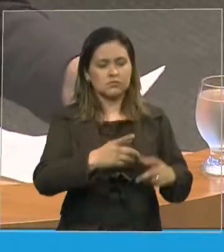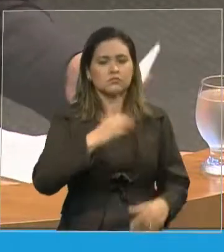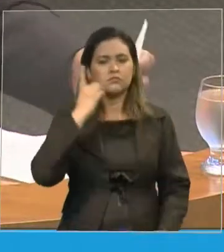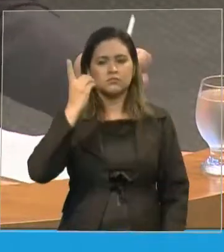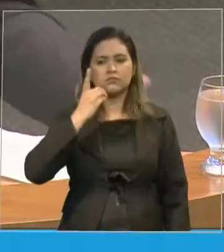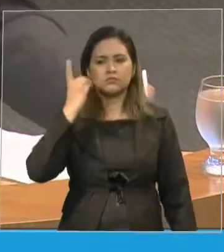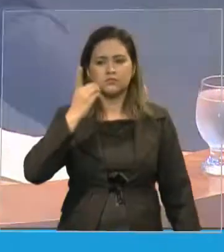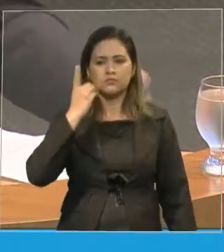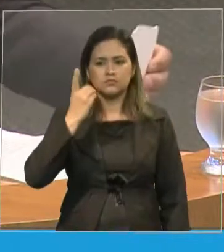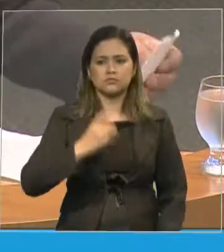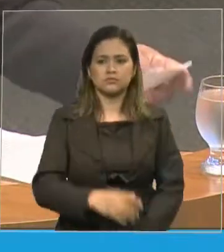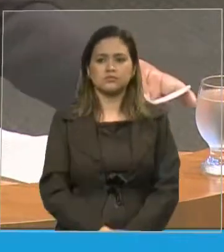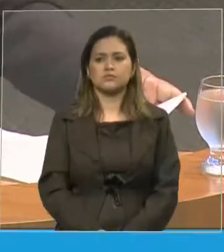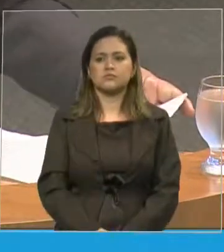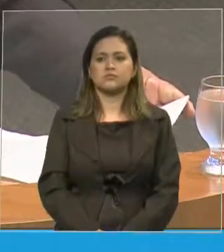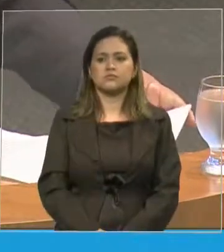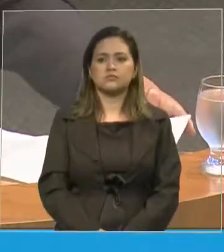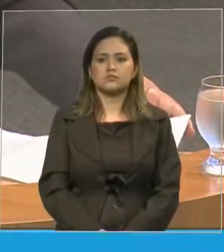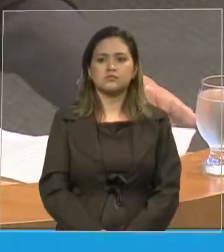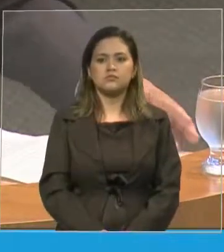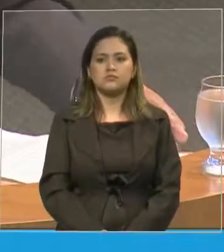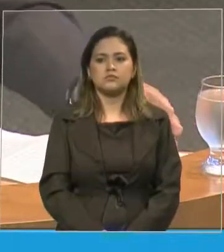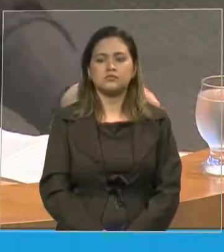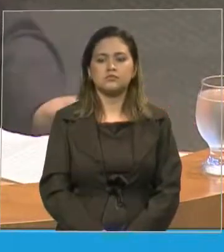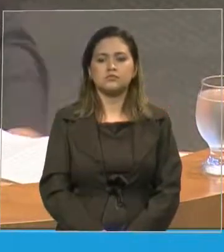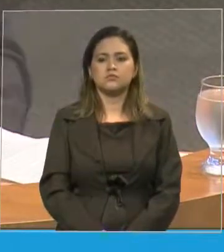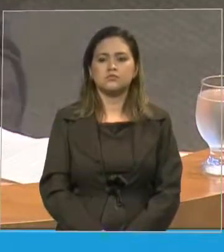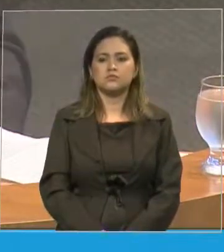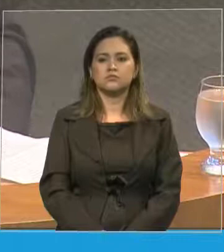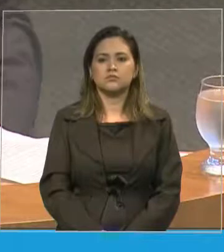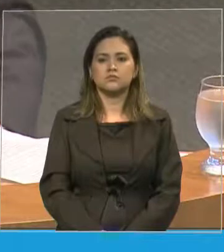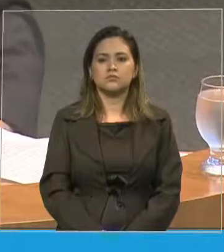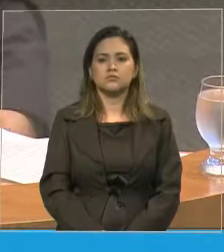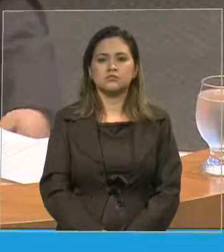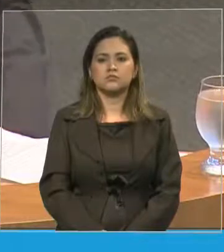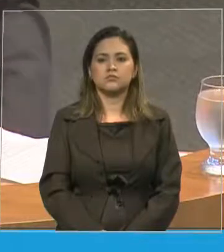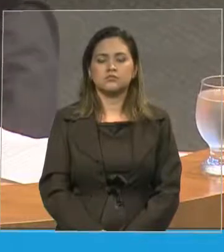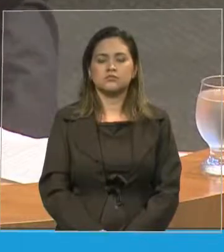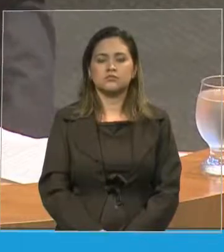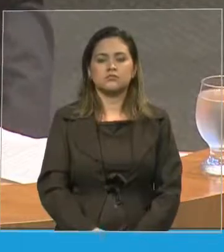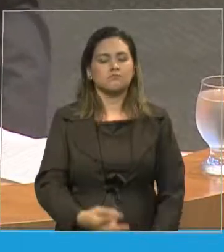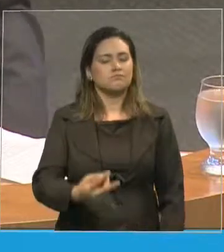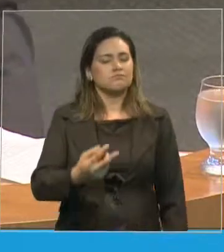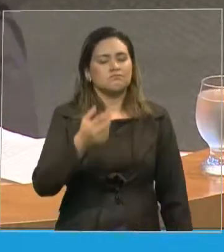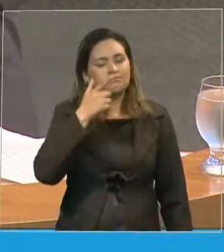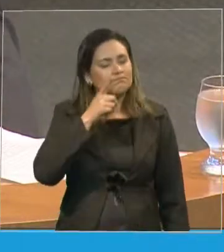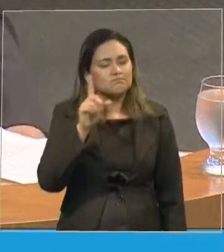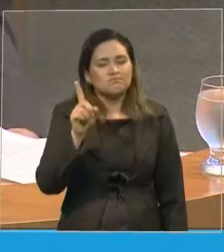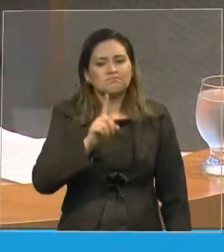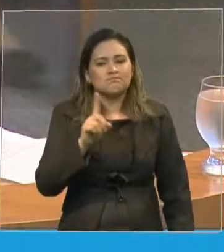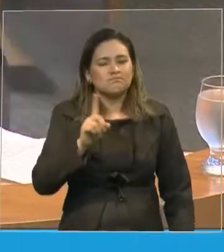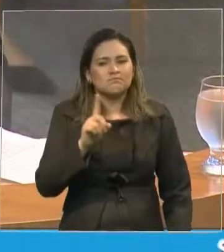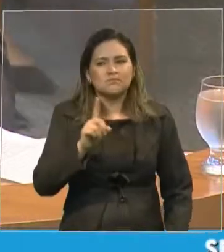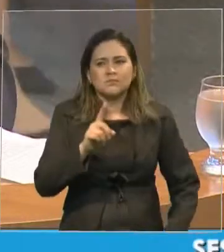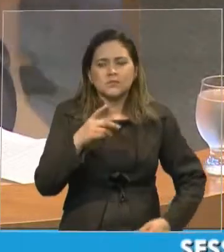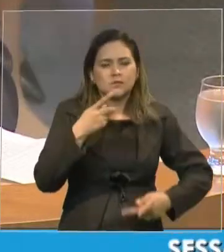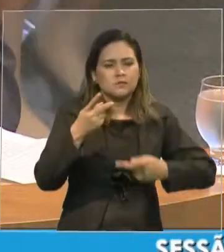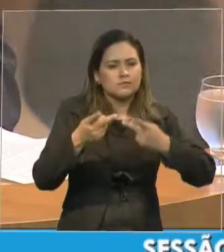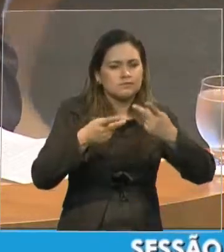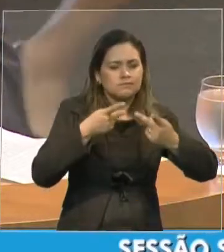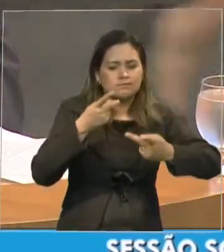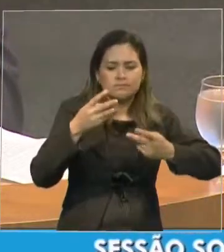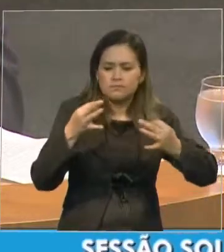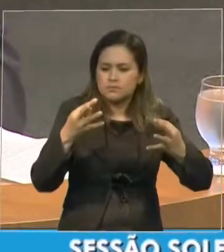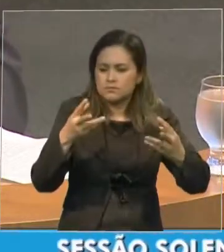para exprimir palavras suficientes de agradecimento, eu quero fazer uma